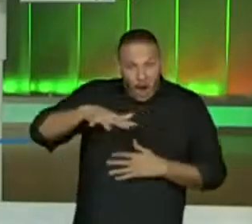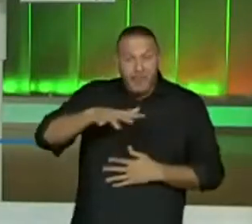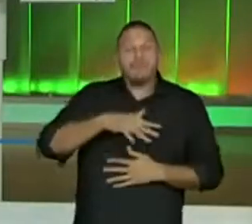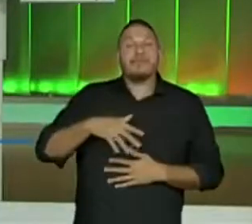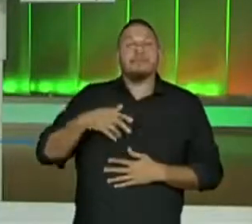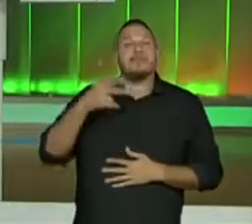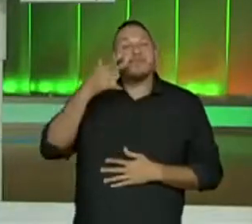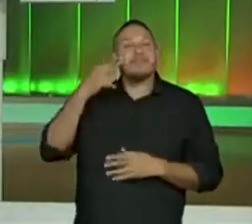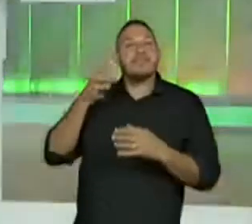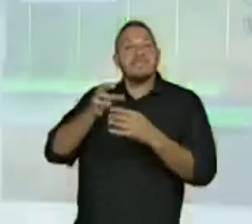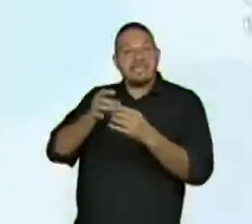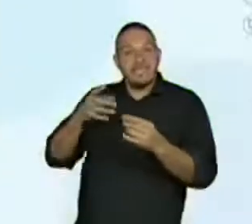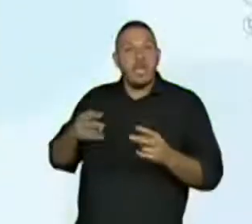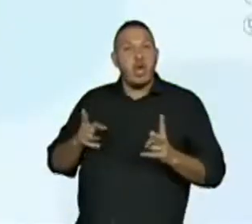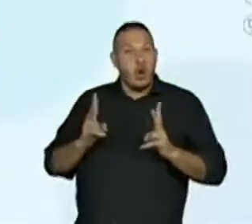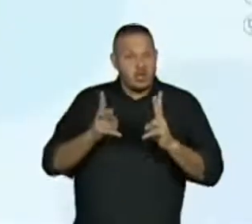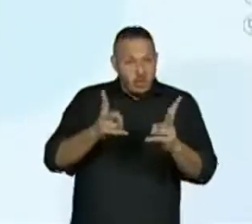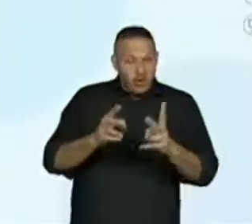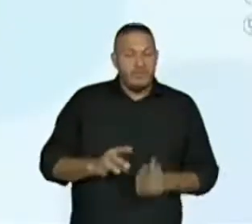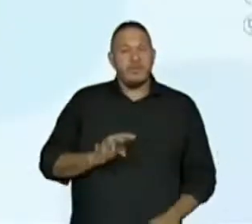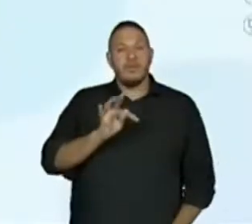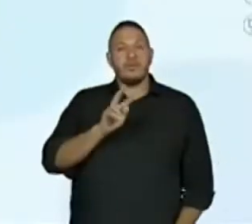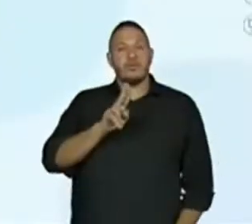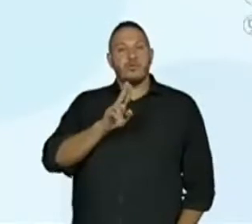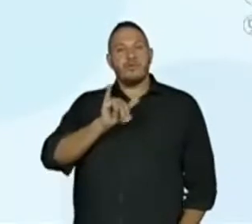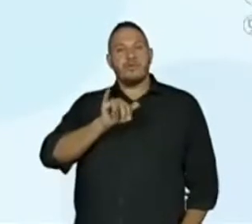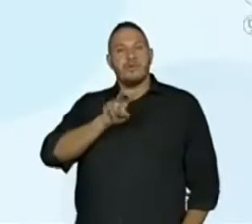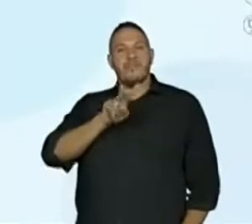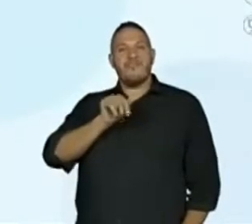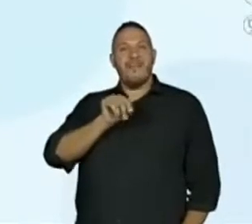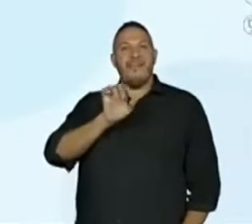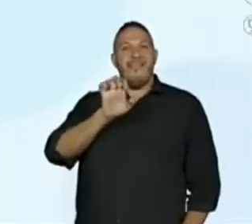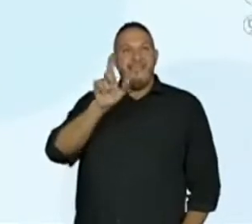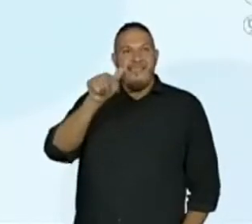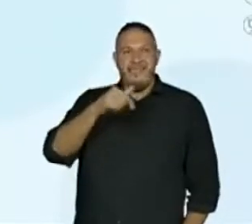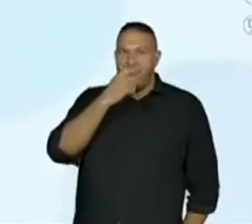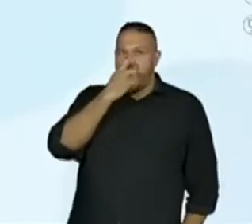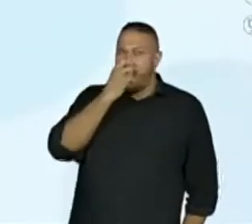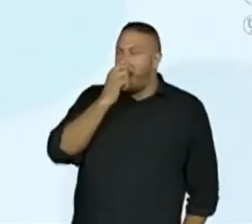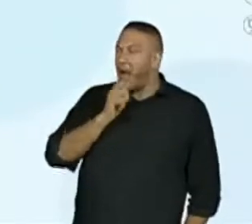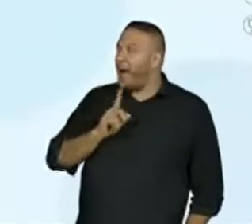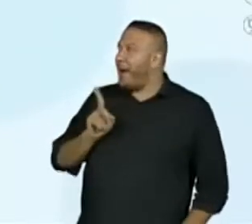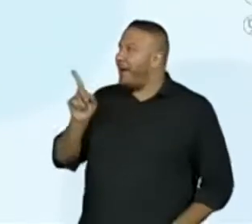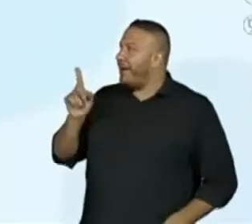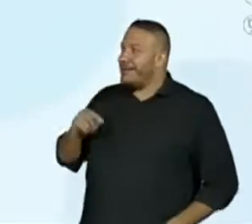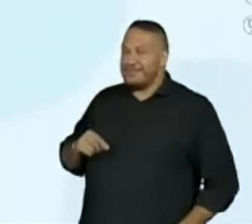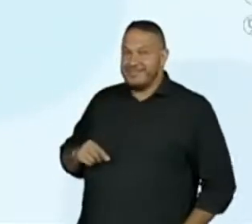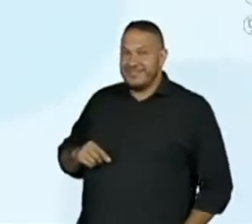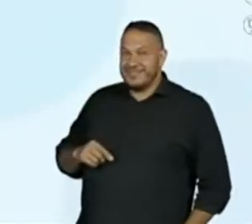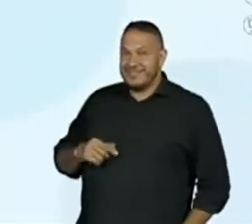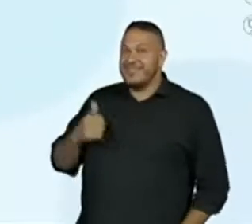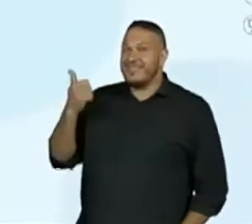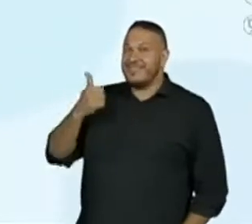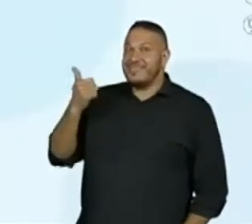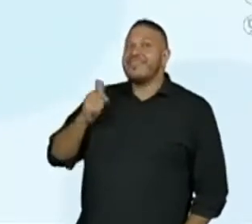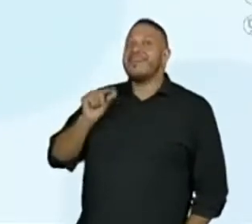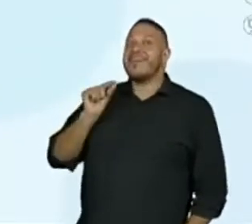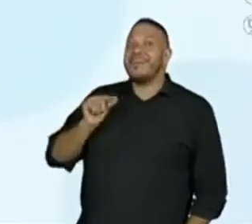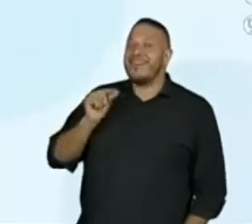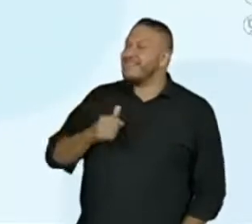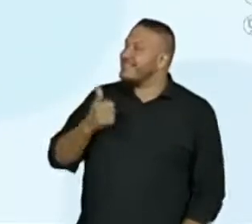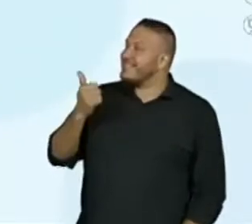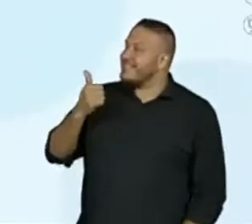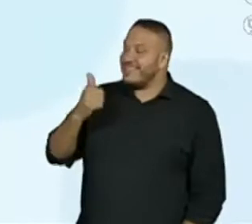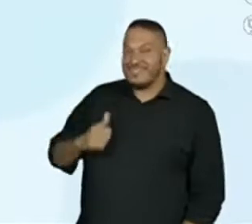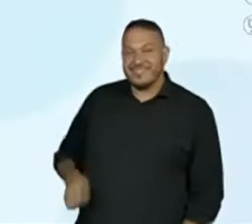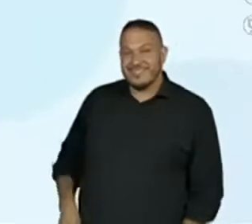velho continuem olhando para o céu comigo observem agora e aí que constelação seria essa